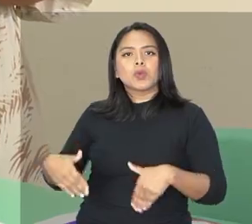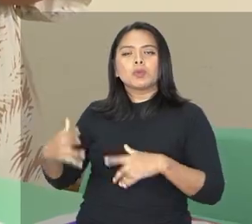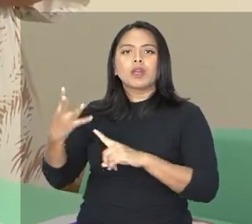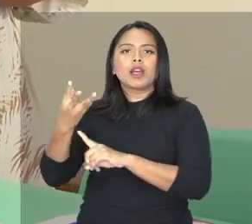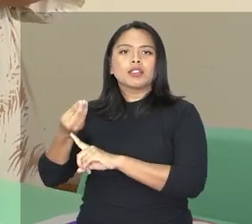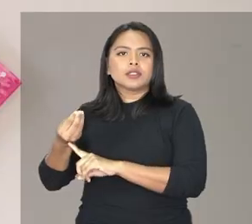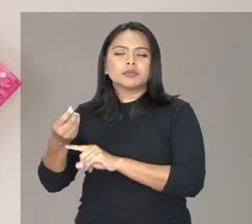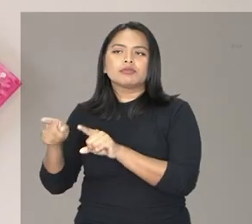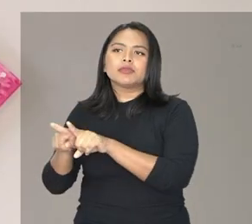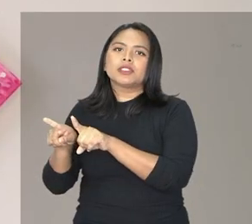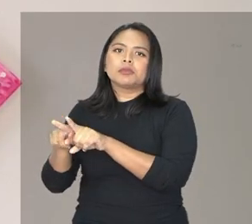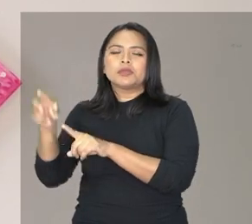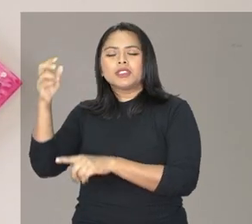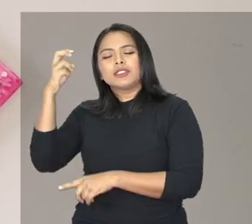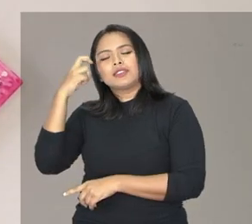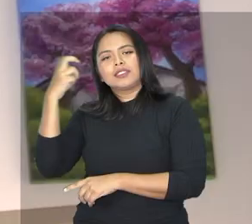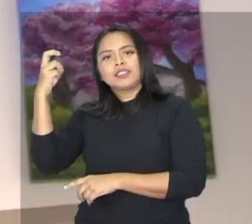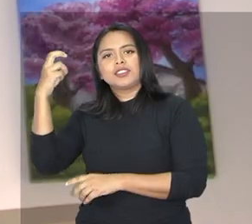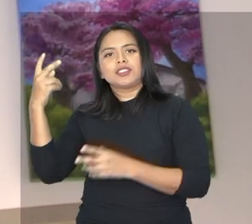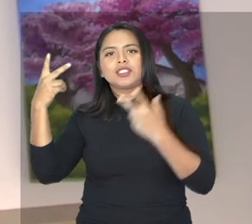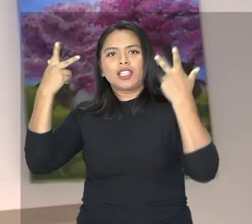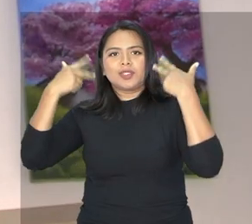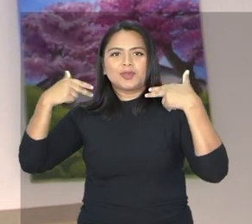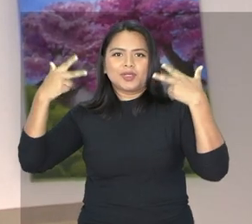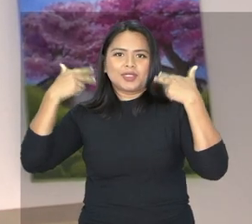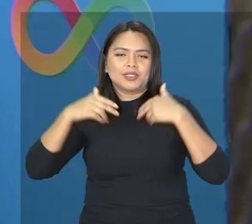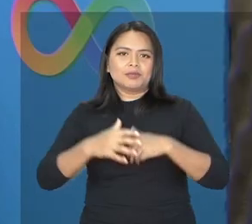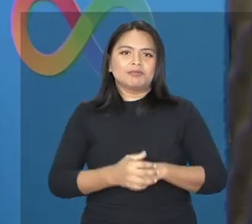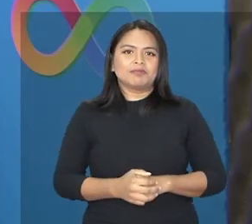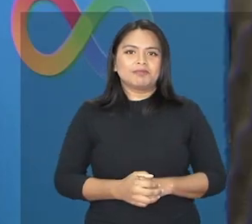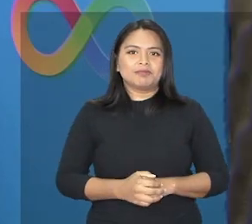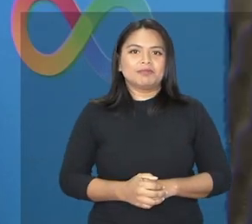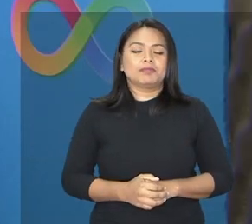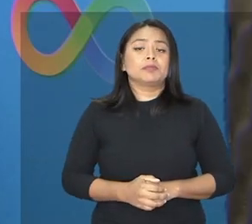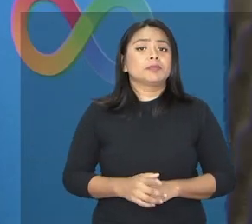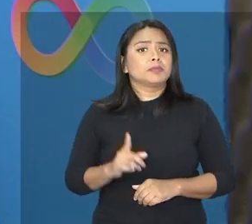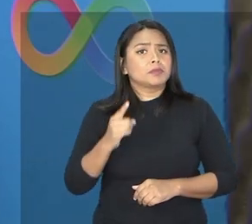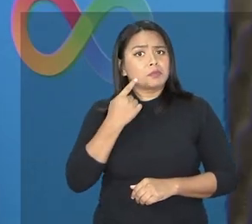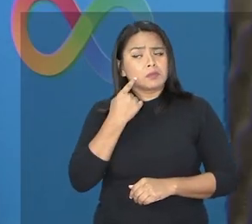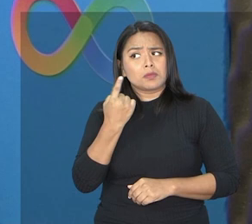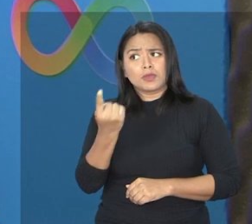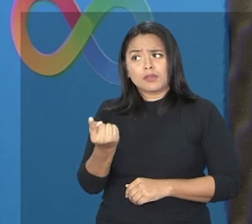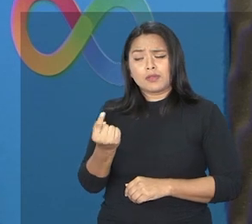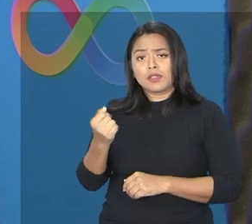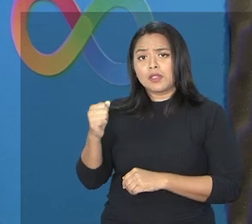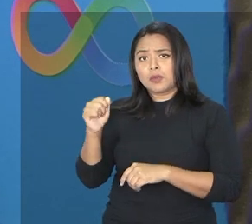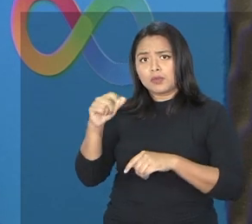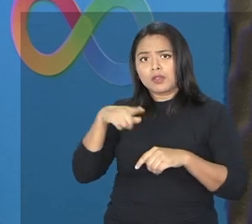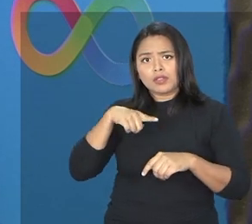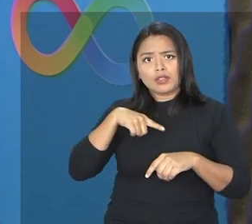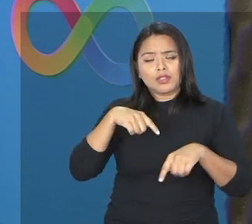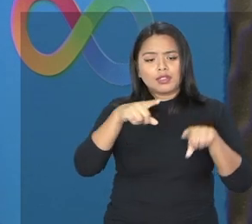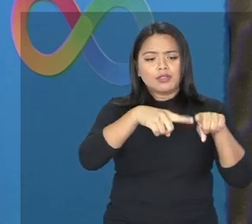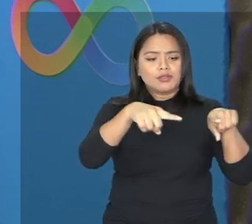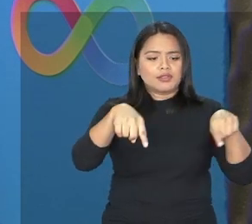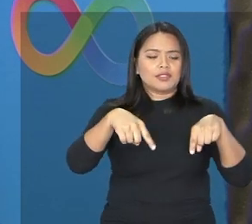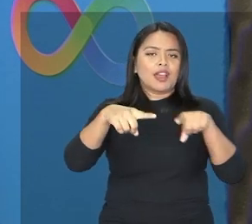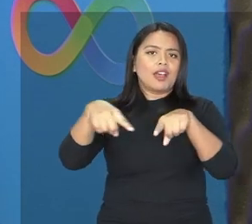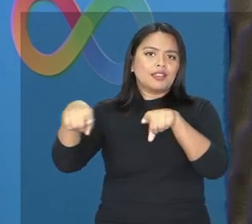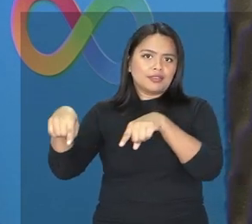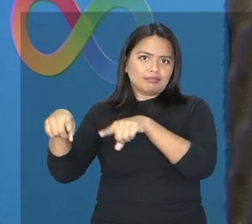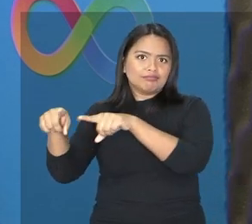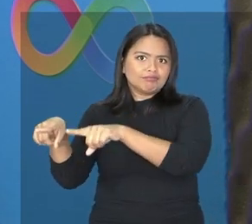psicomotor, artístico e inteligência naturalista. Professor, vimos aí na matéria que existem algumas salas